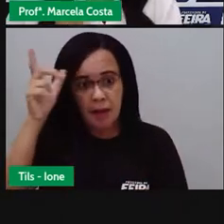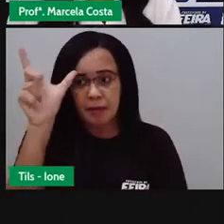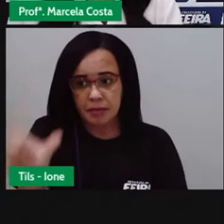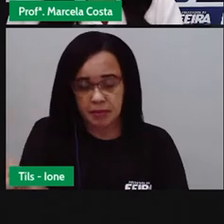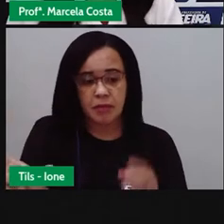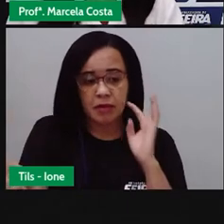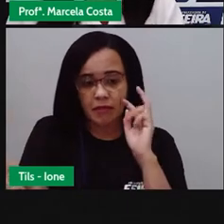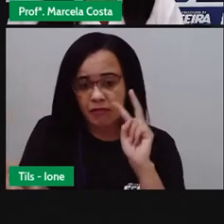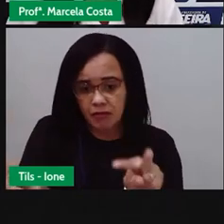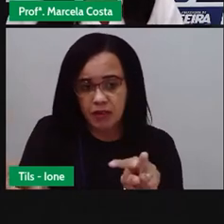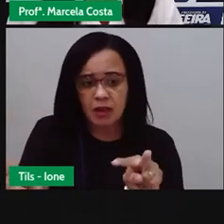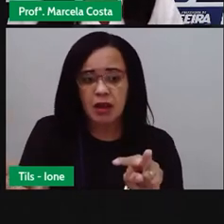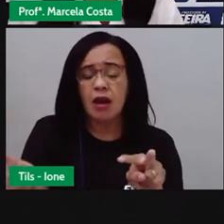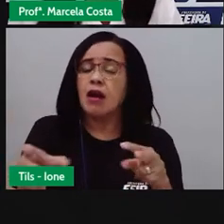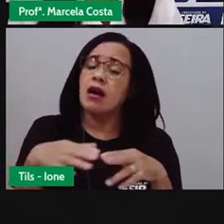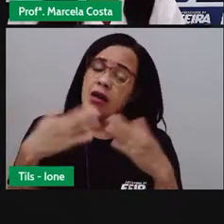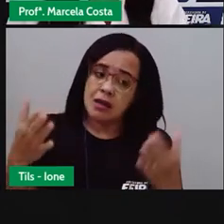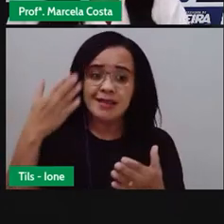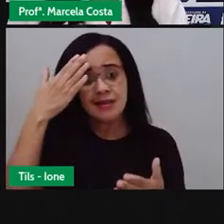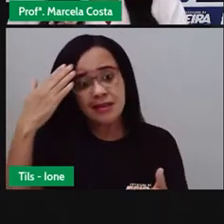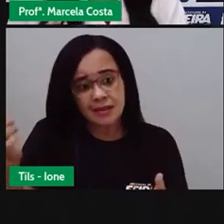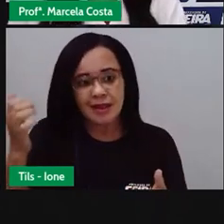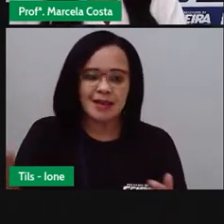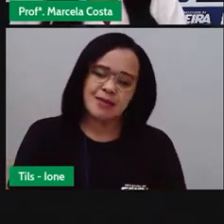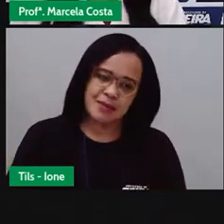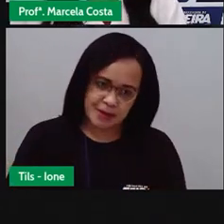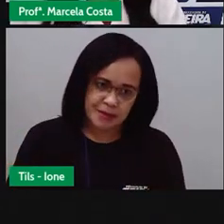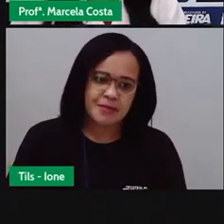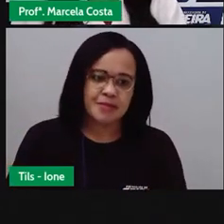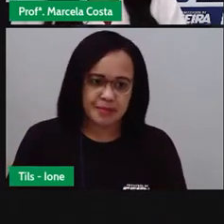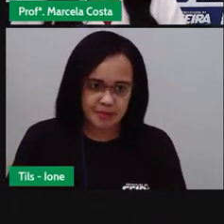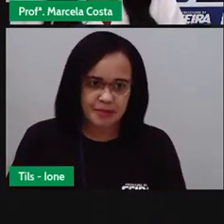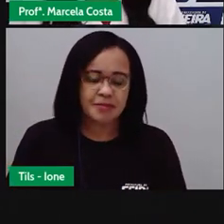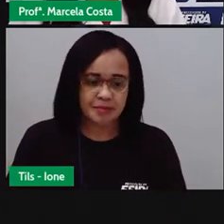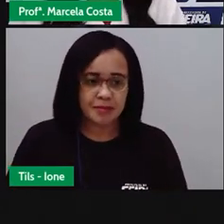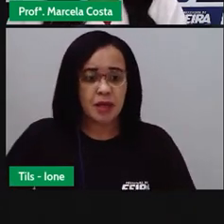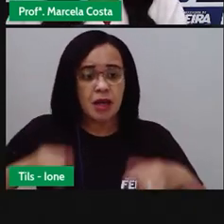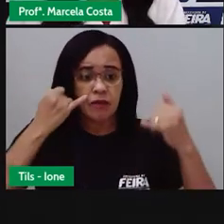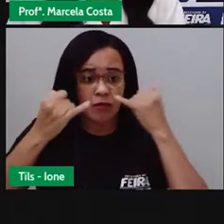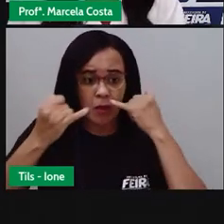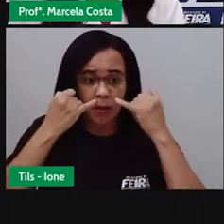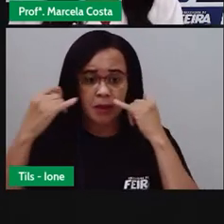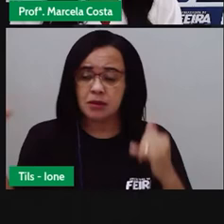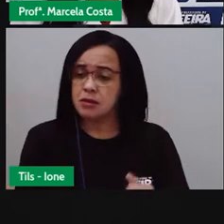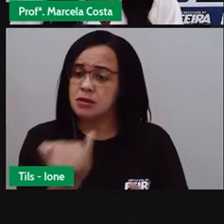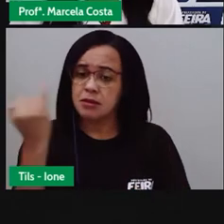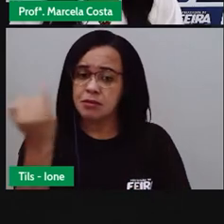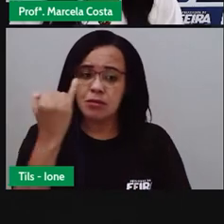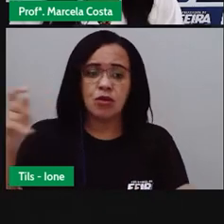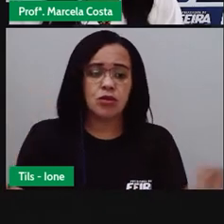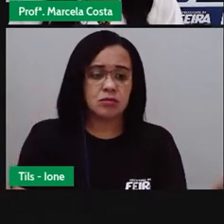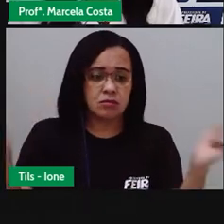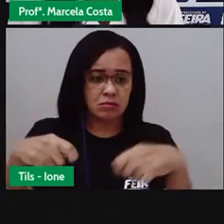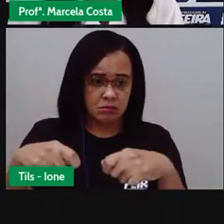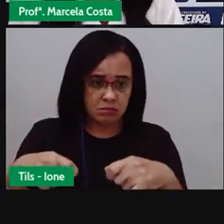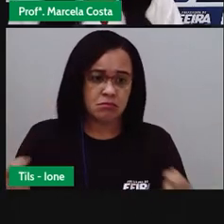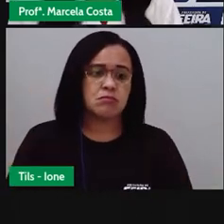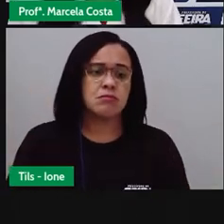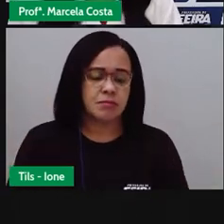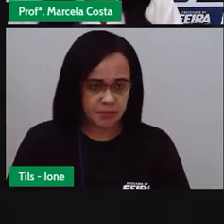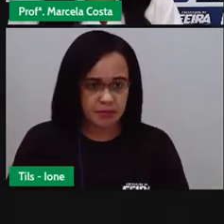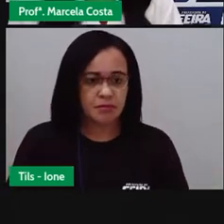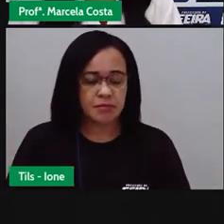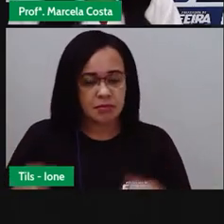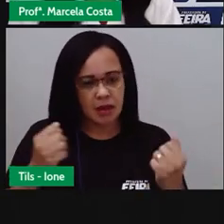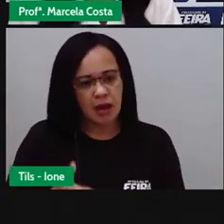saiba exatamente as informações necessárias para que ela possa ir para o